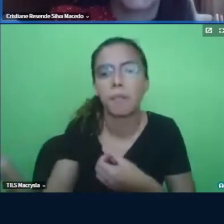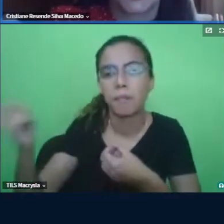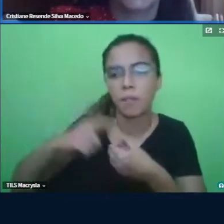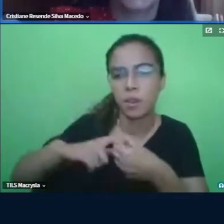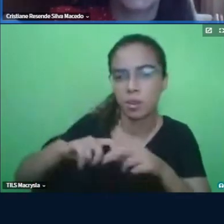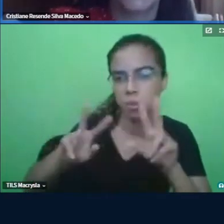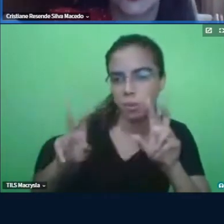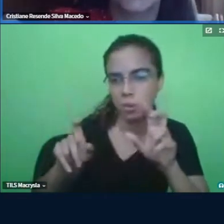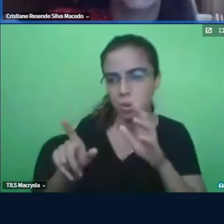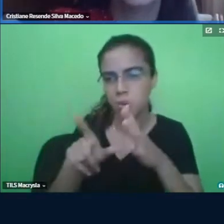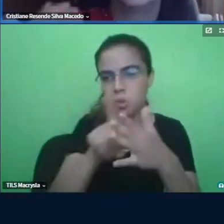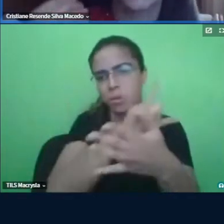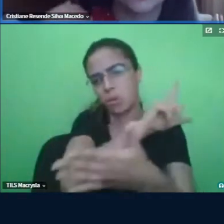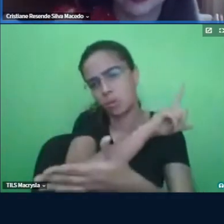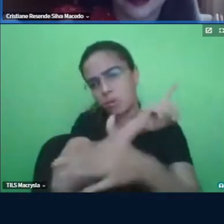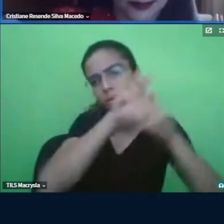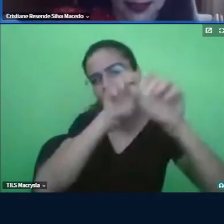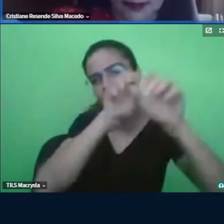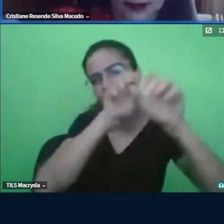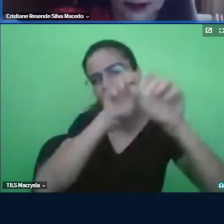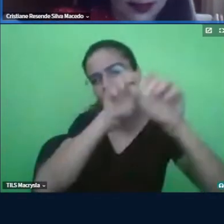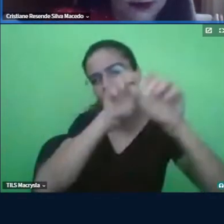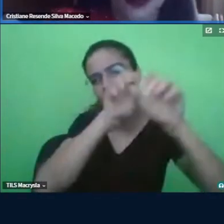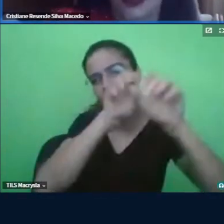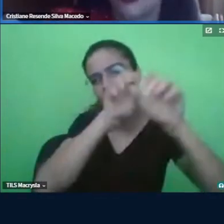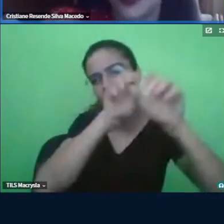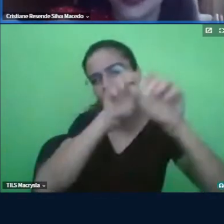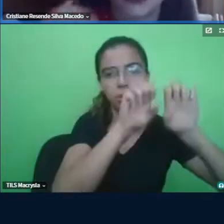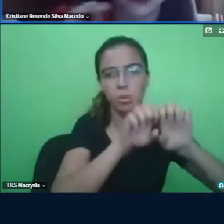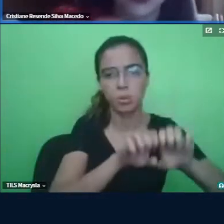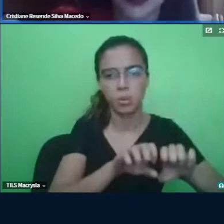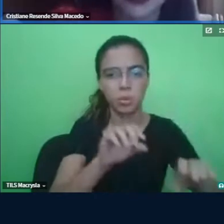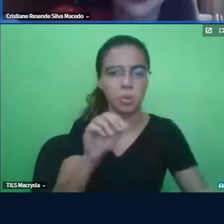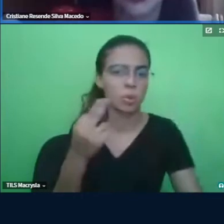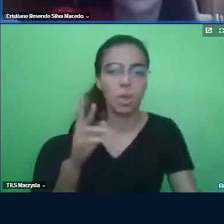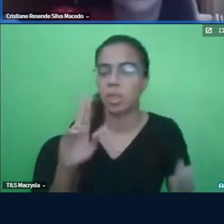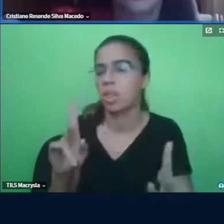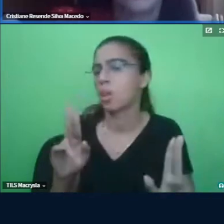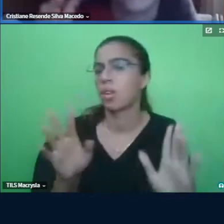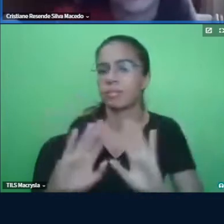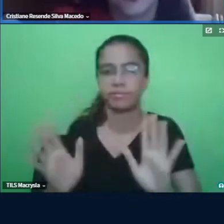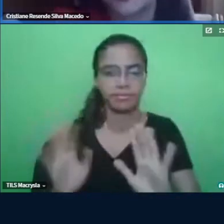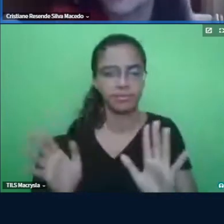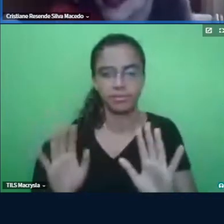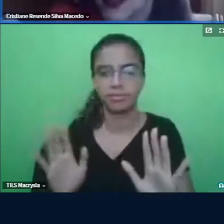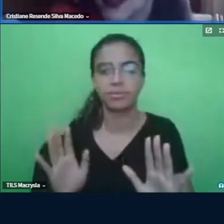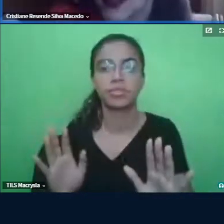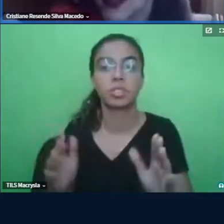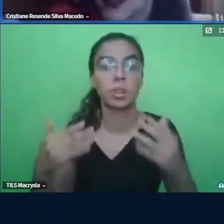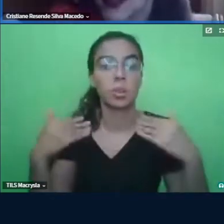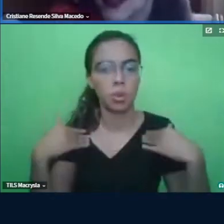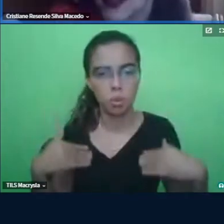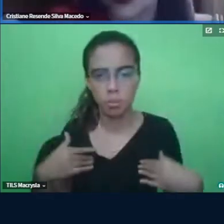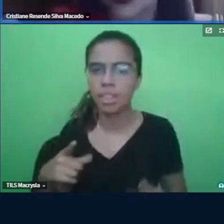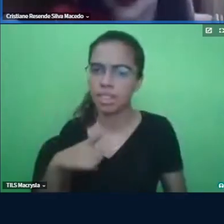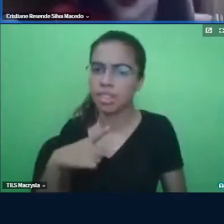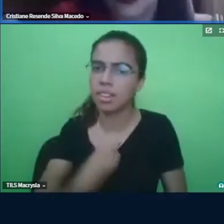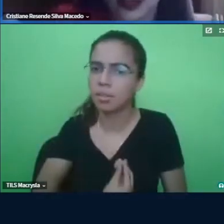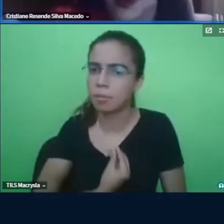retomando princípios lá do estruturalismo, né? Que você tem que voltar lá para isso, não é isso. O comportamento está ali,